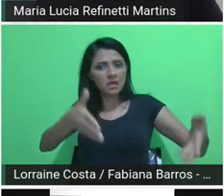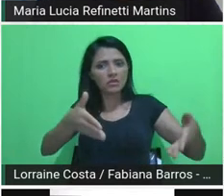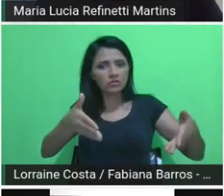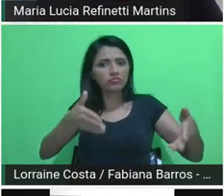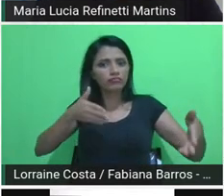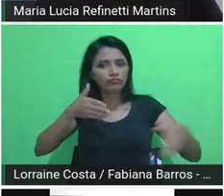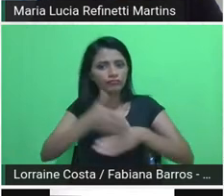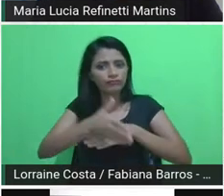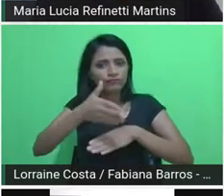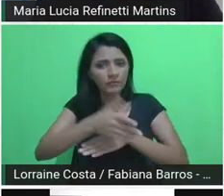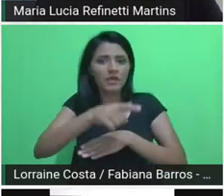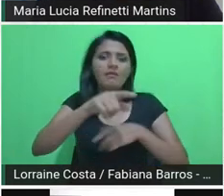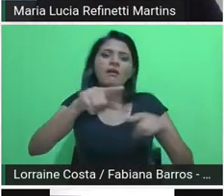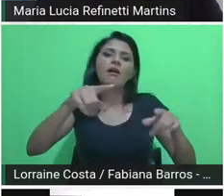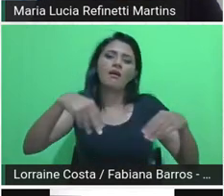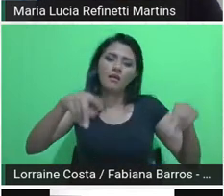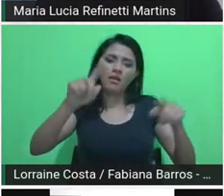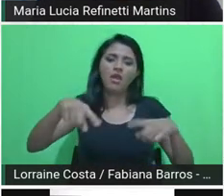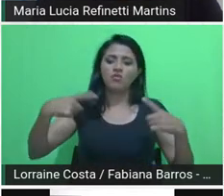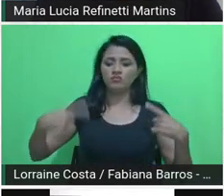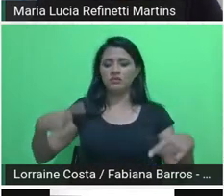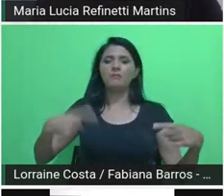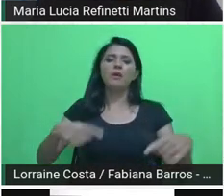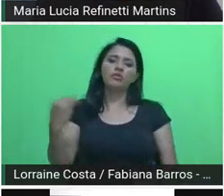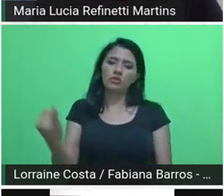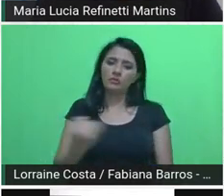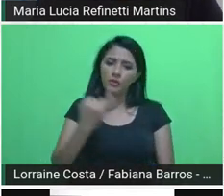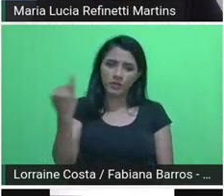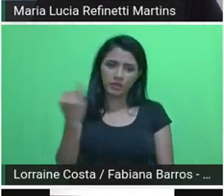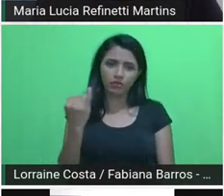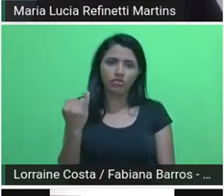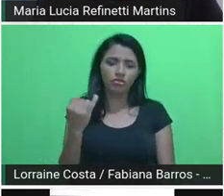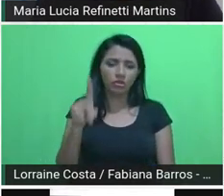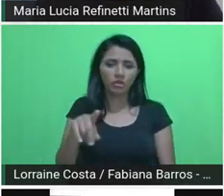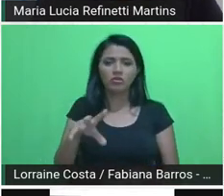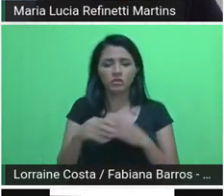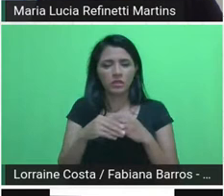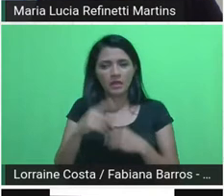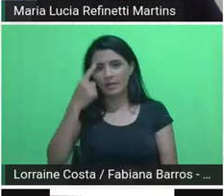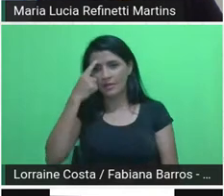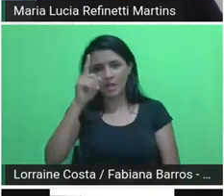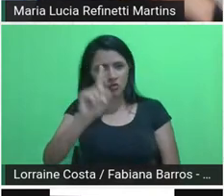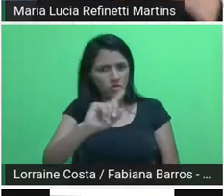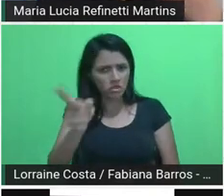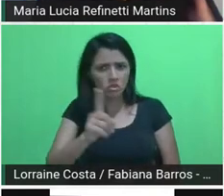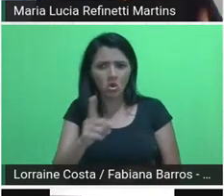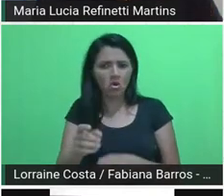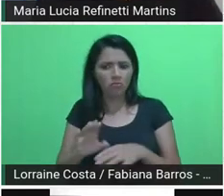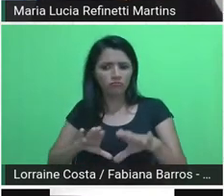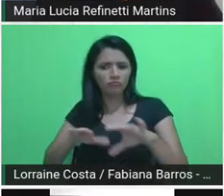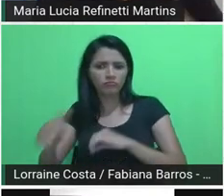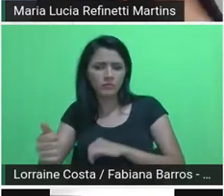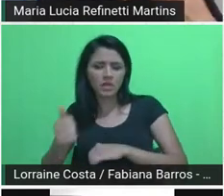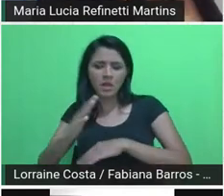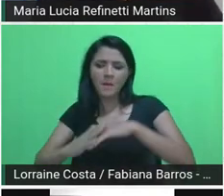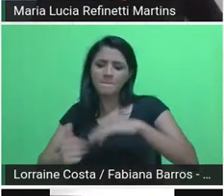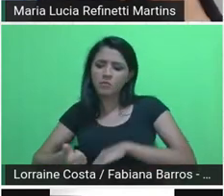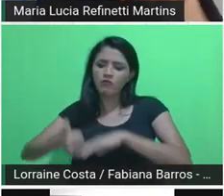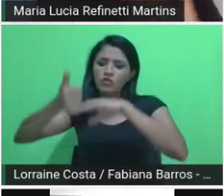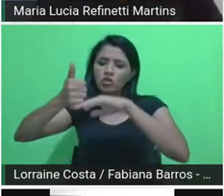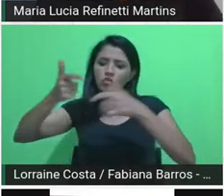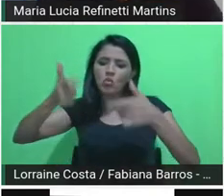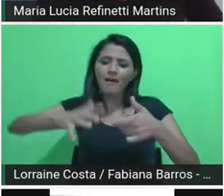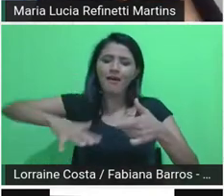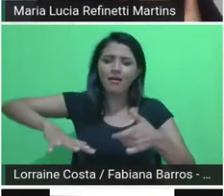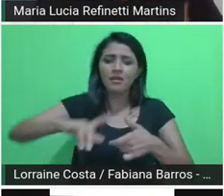campo. E aqui eu reitero que a ideia não é só formar profissionais para um campo que já existe, mas formar